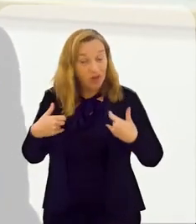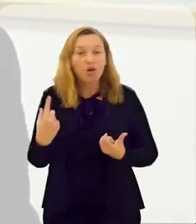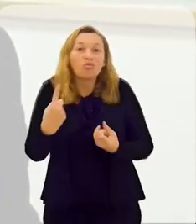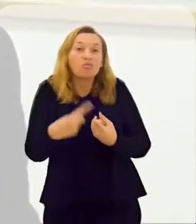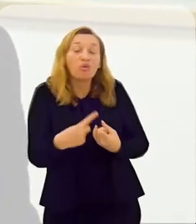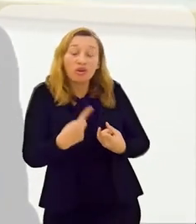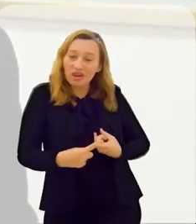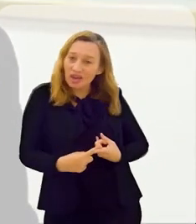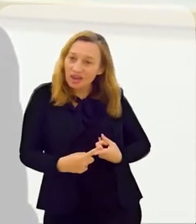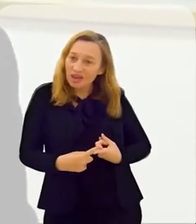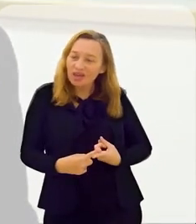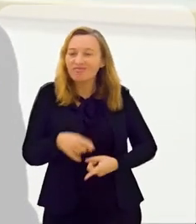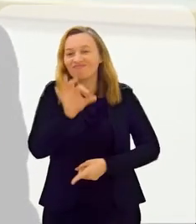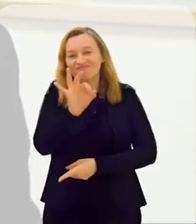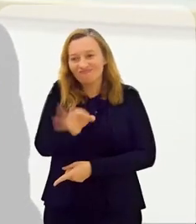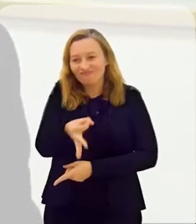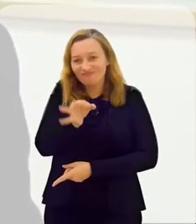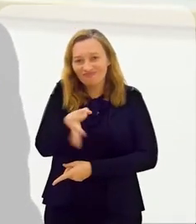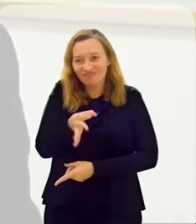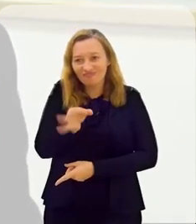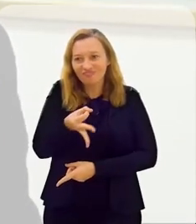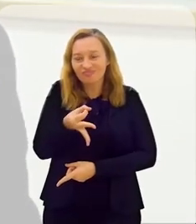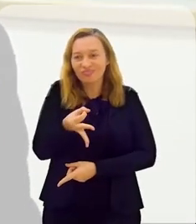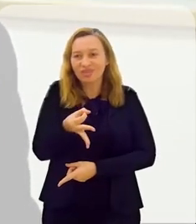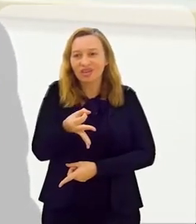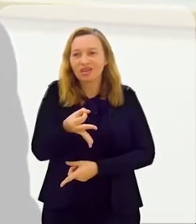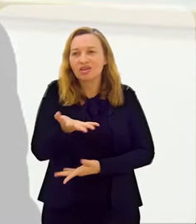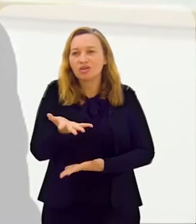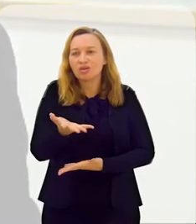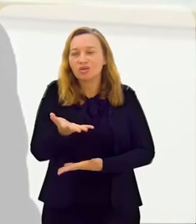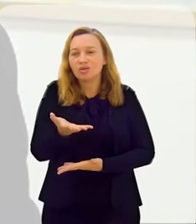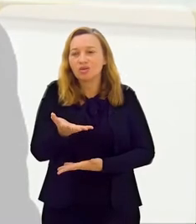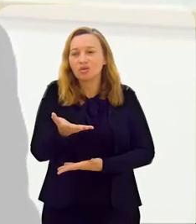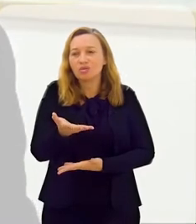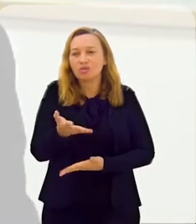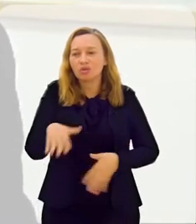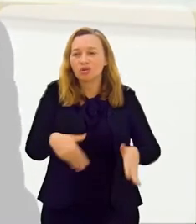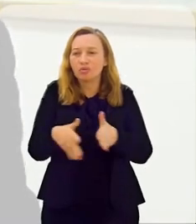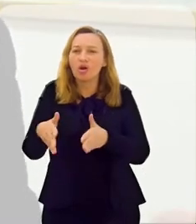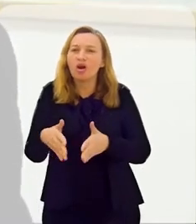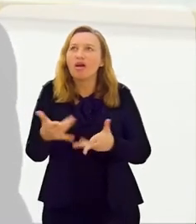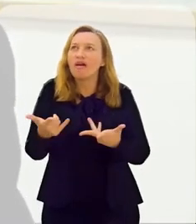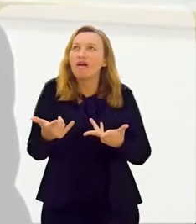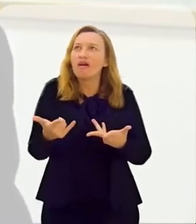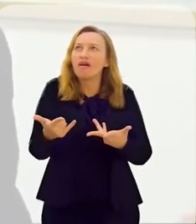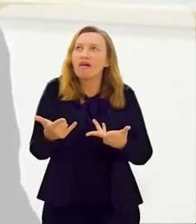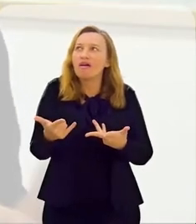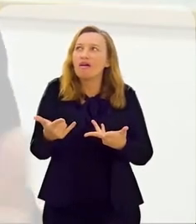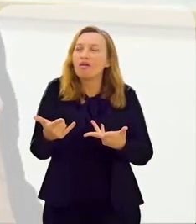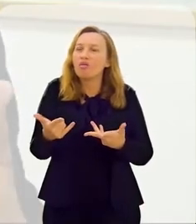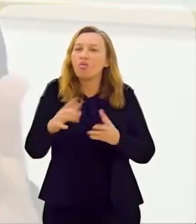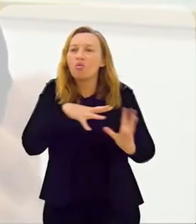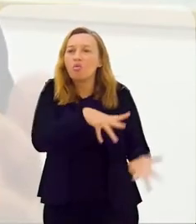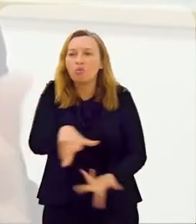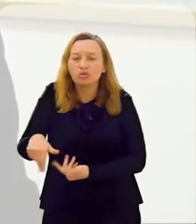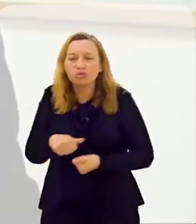muito honrados, porque, exatamente pelo Google,